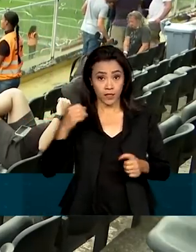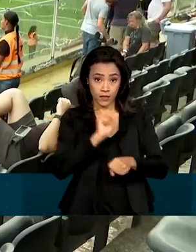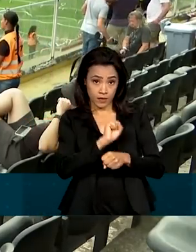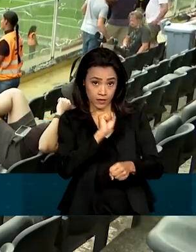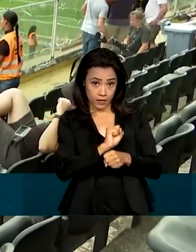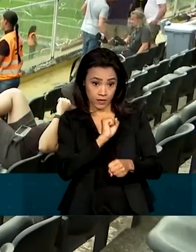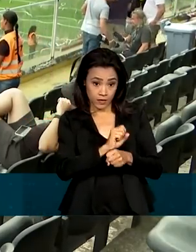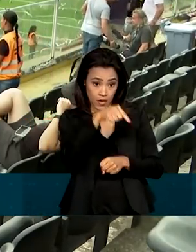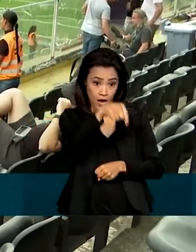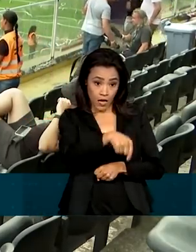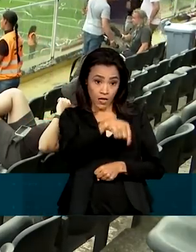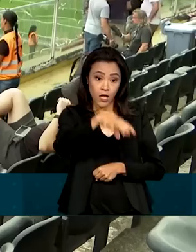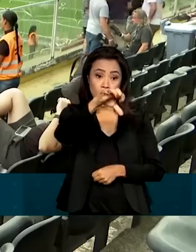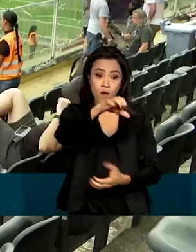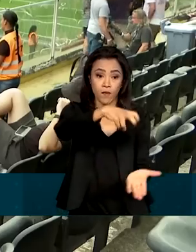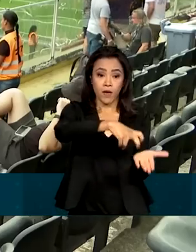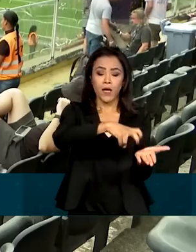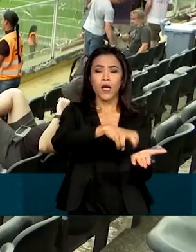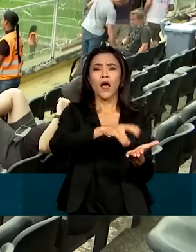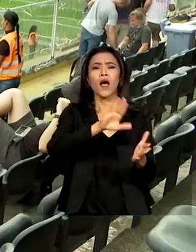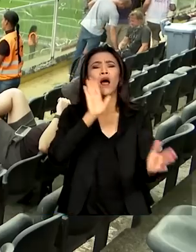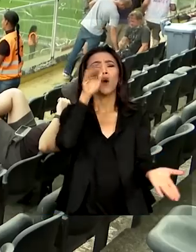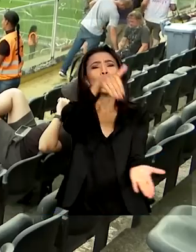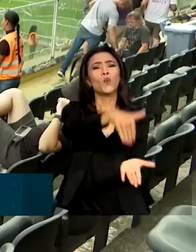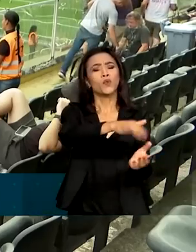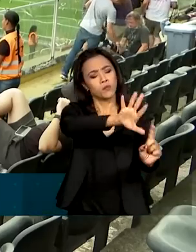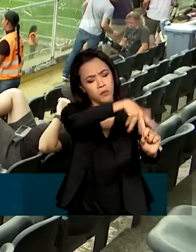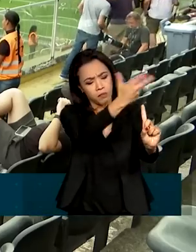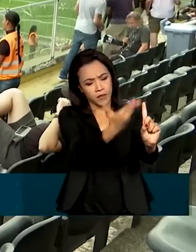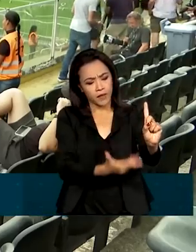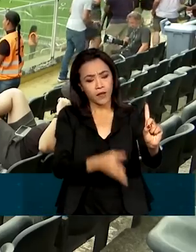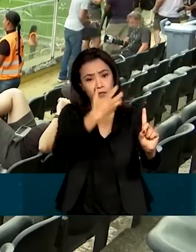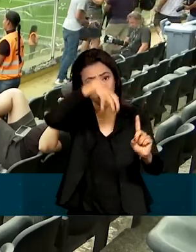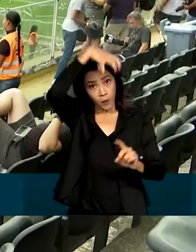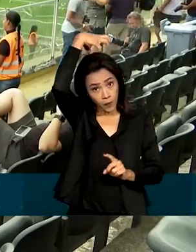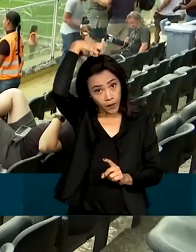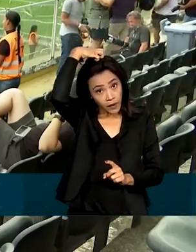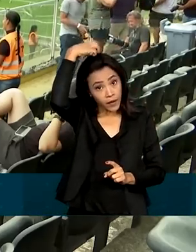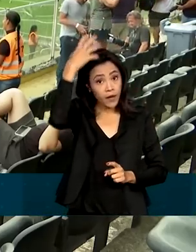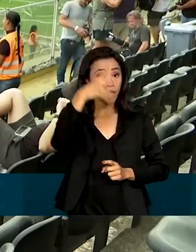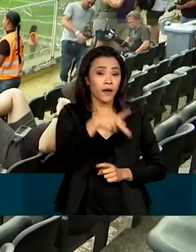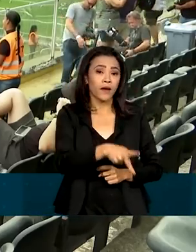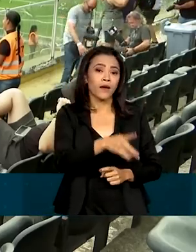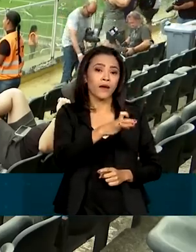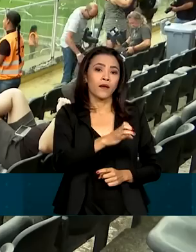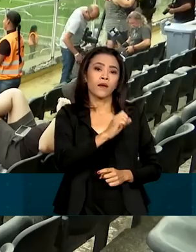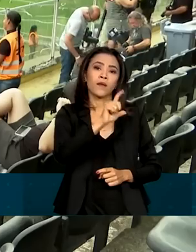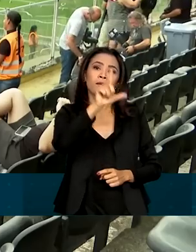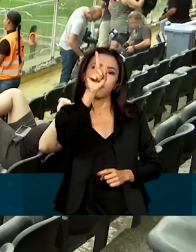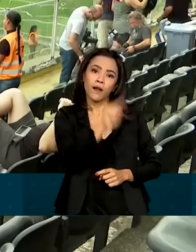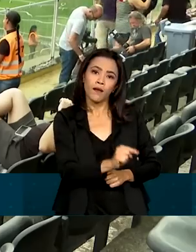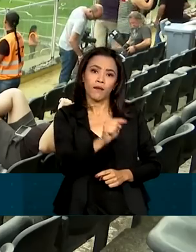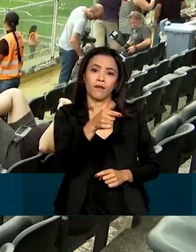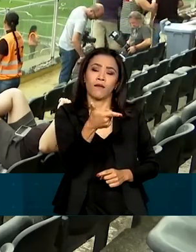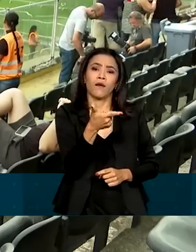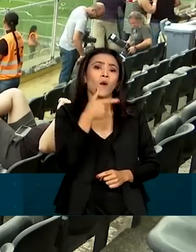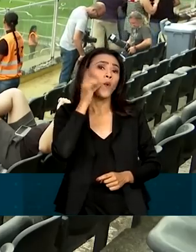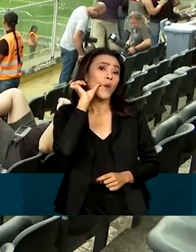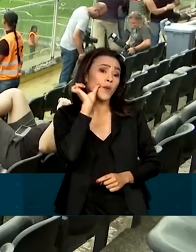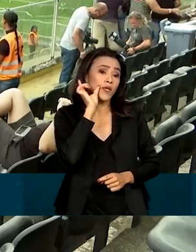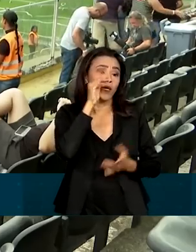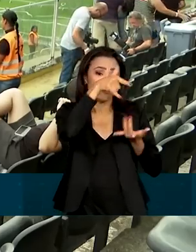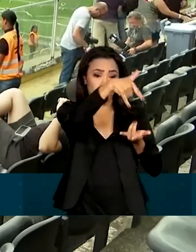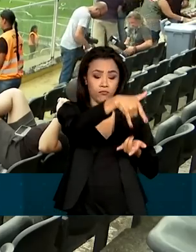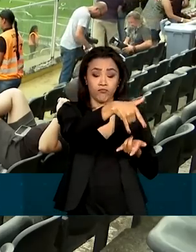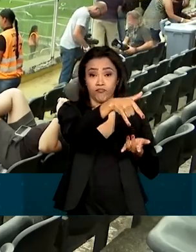9 horas da manhã para prestar uma última homenagem ao rei Pelé. O velório que acontece aqui no Estádio Urbano Caldeira começou ontem às